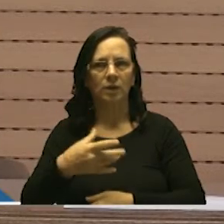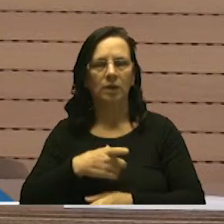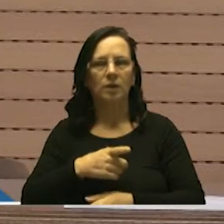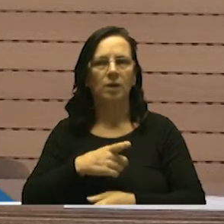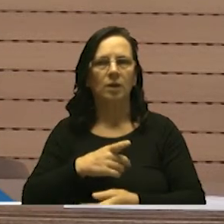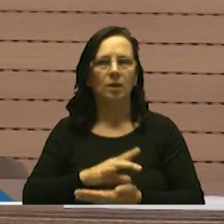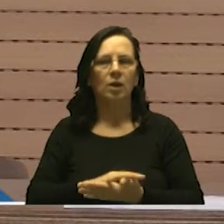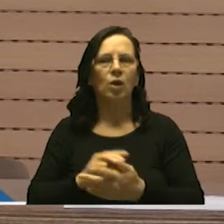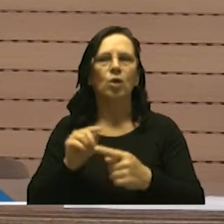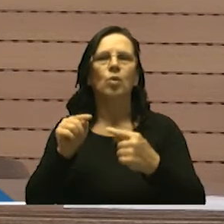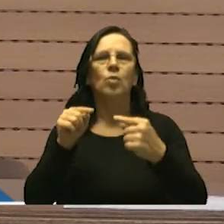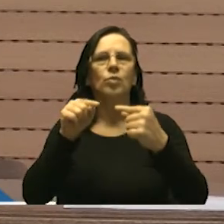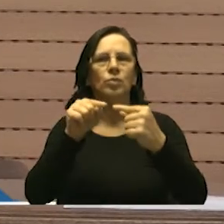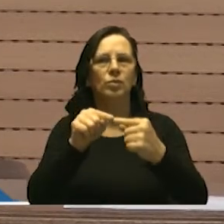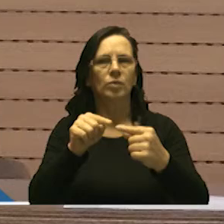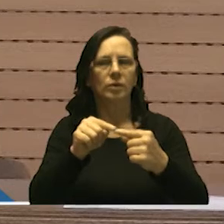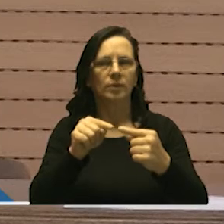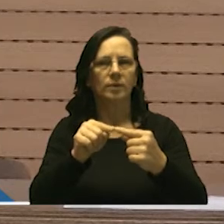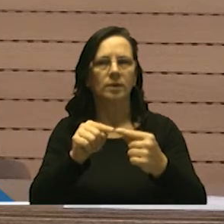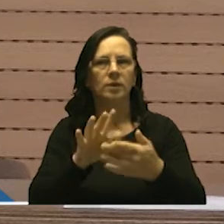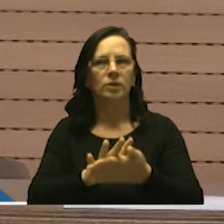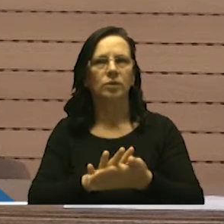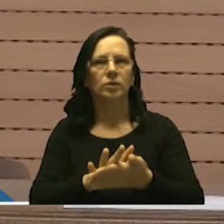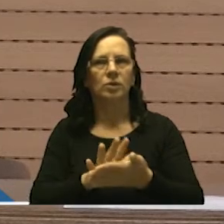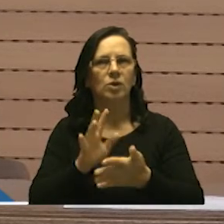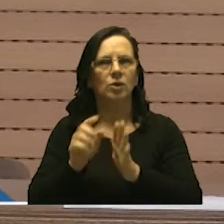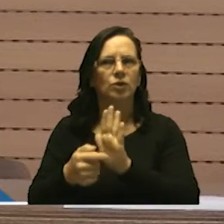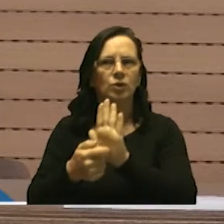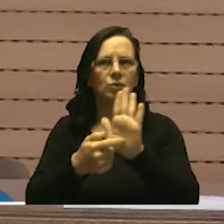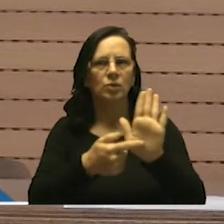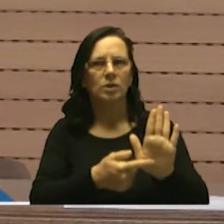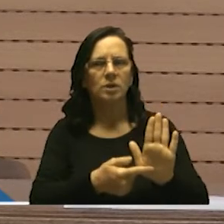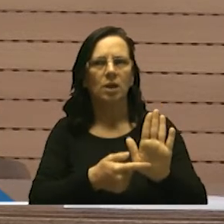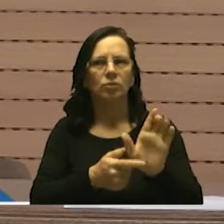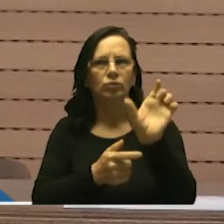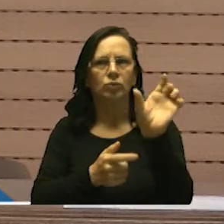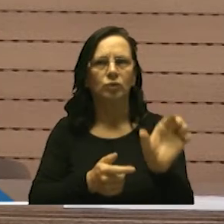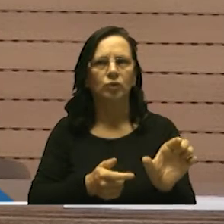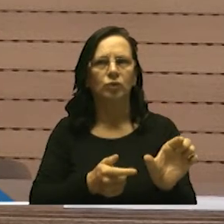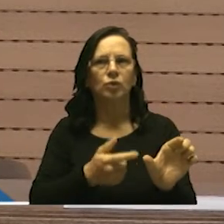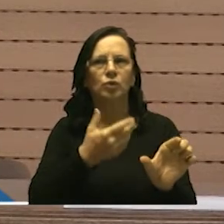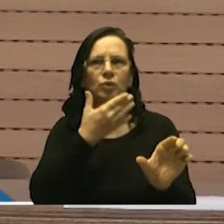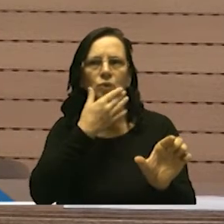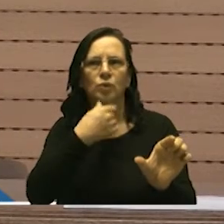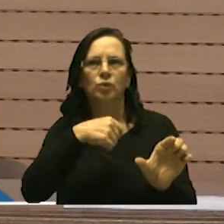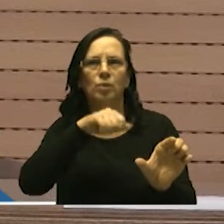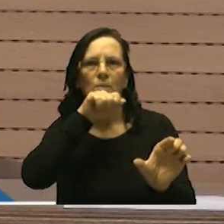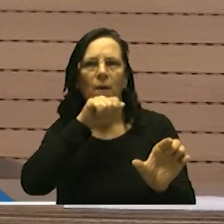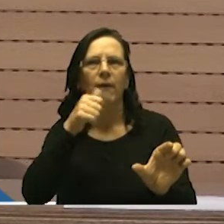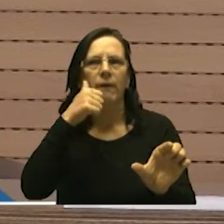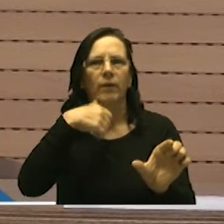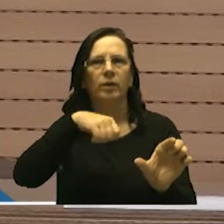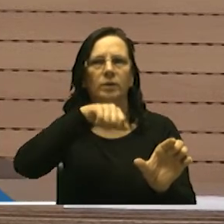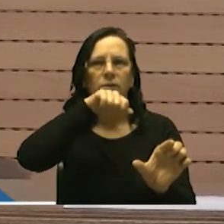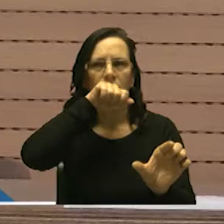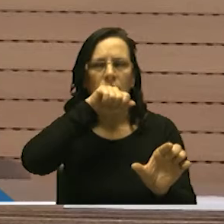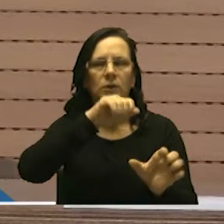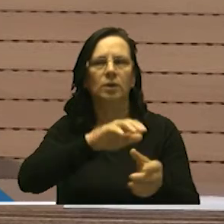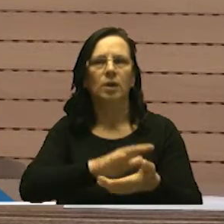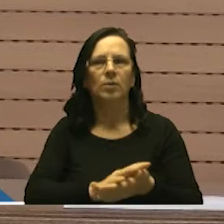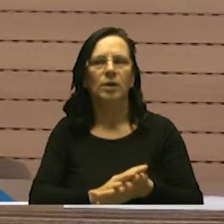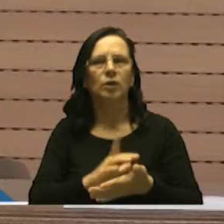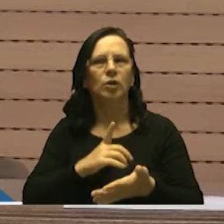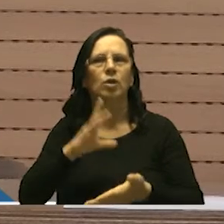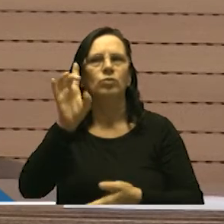aponta o objetivo de destacar a figura do nascituro como sujeito de